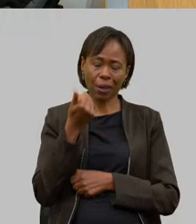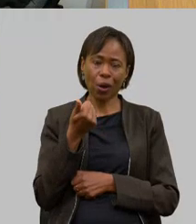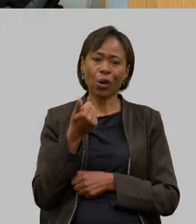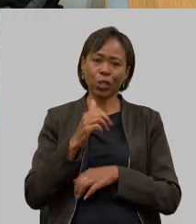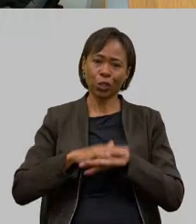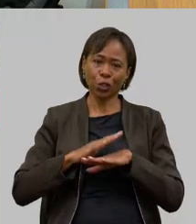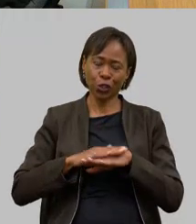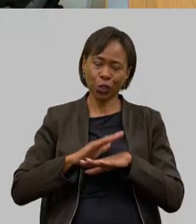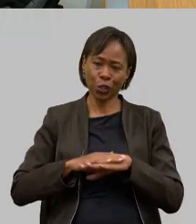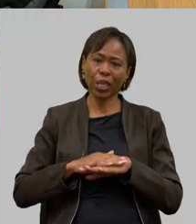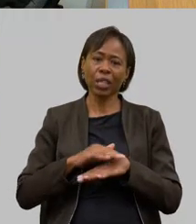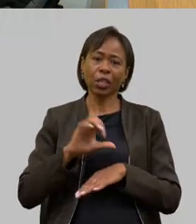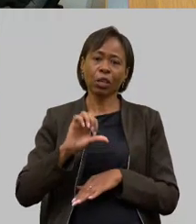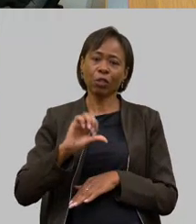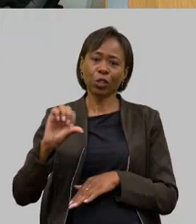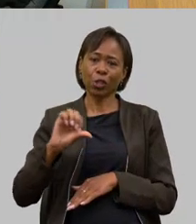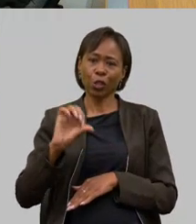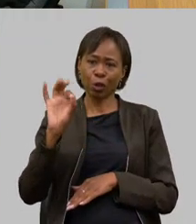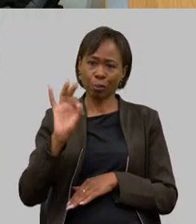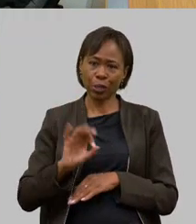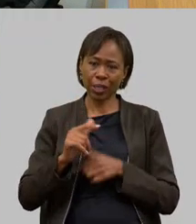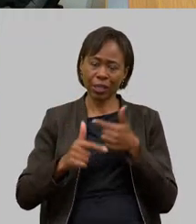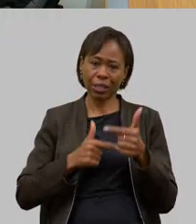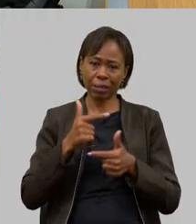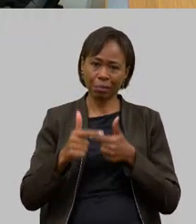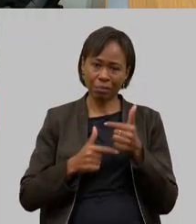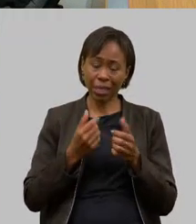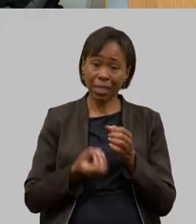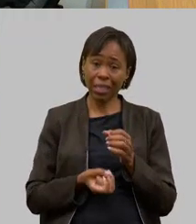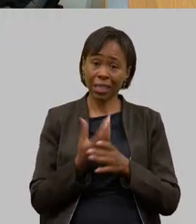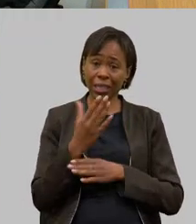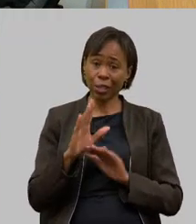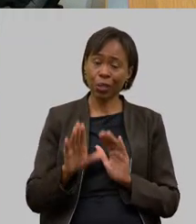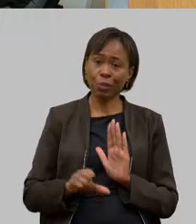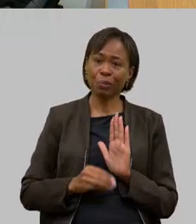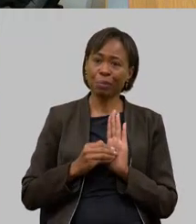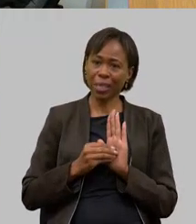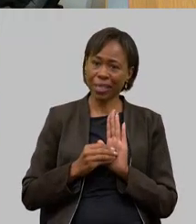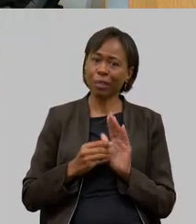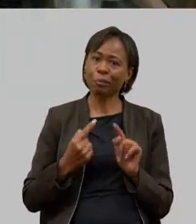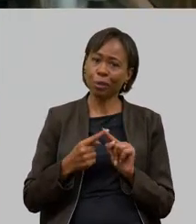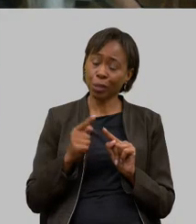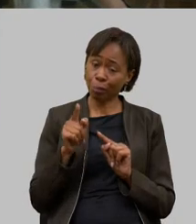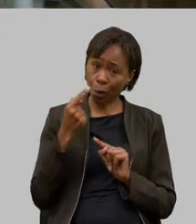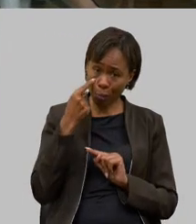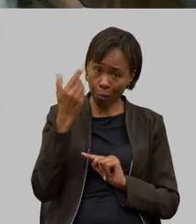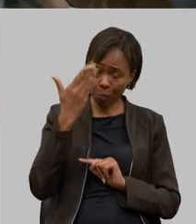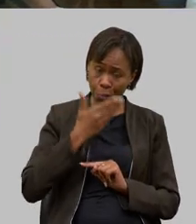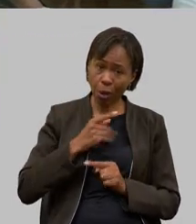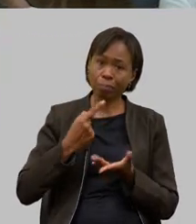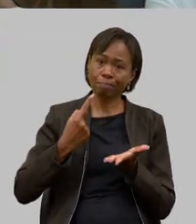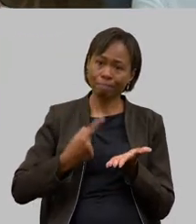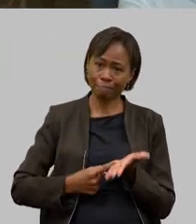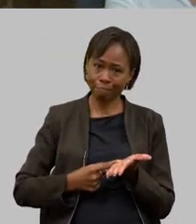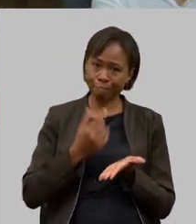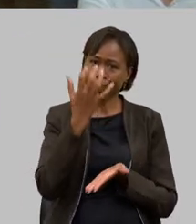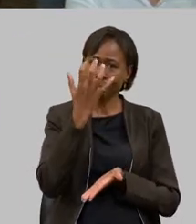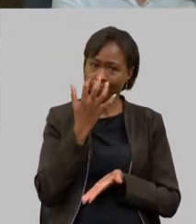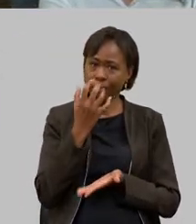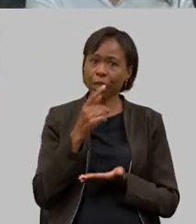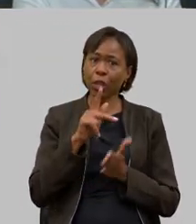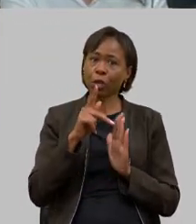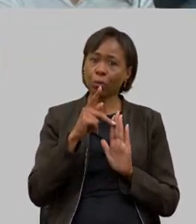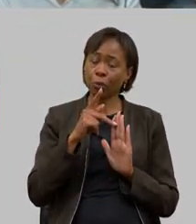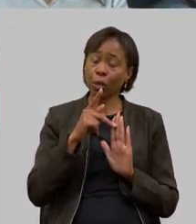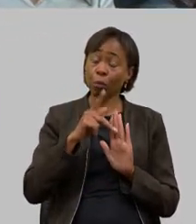99% de execução das emendas então isso mostra o comprometimento da equipe mas também das políticas públicas a gente